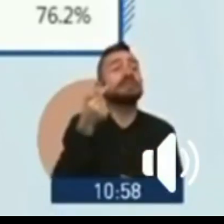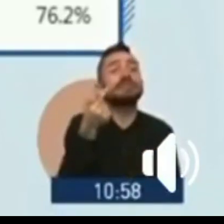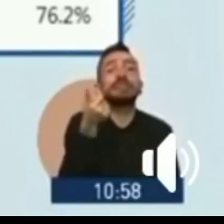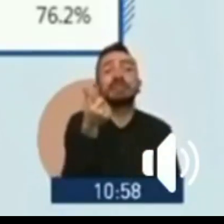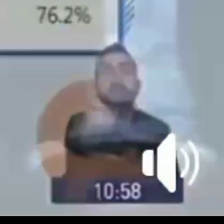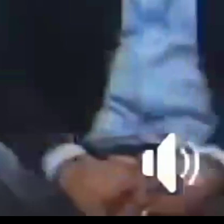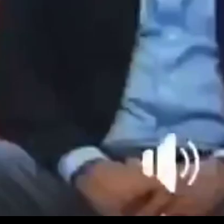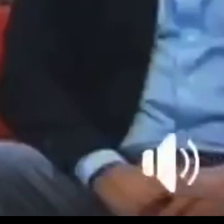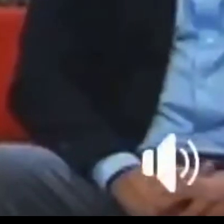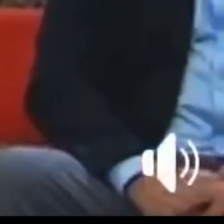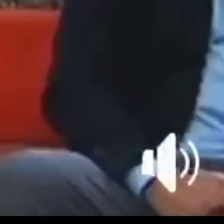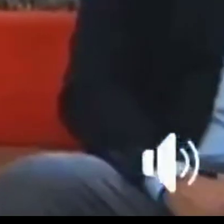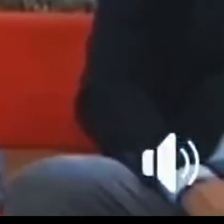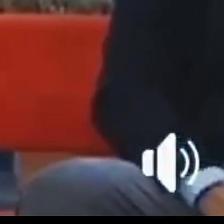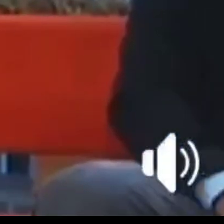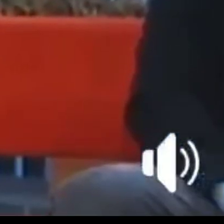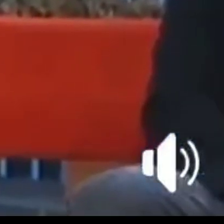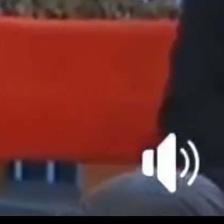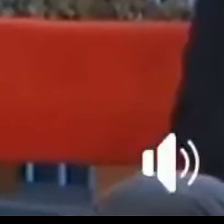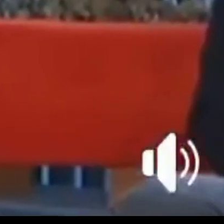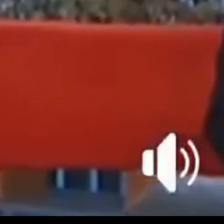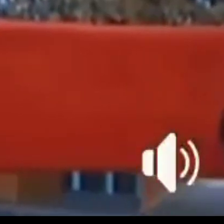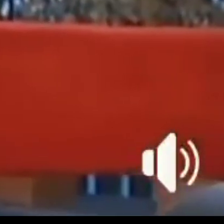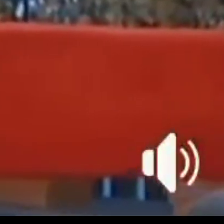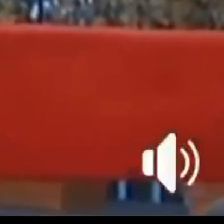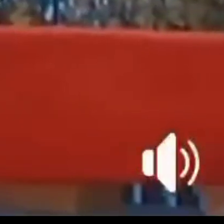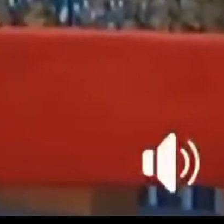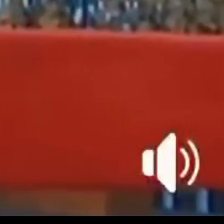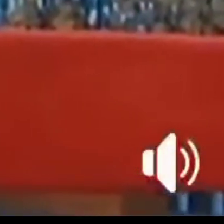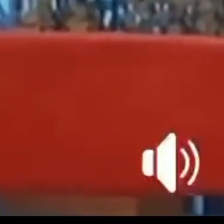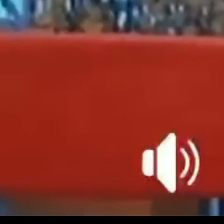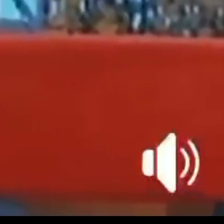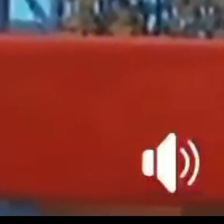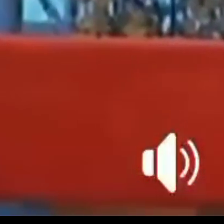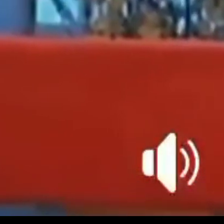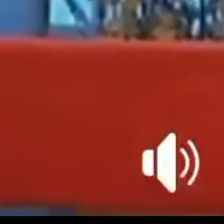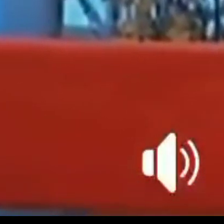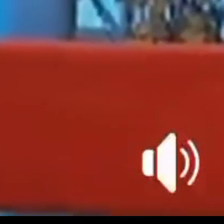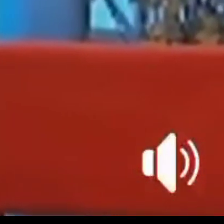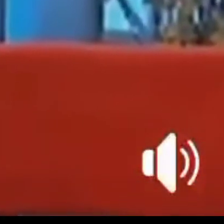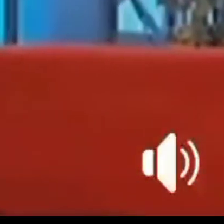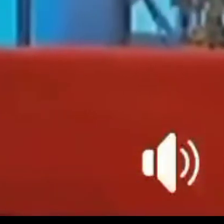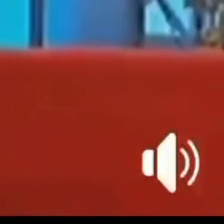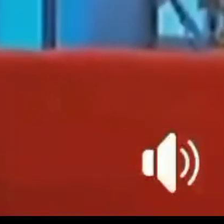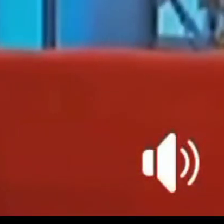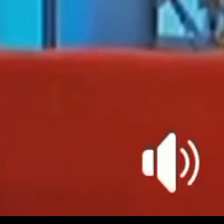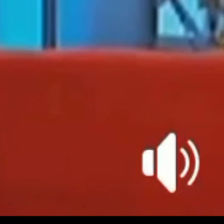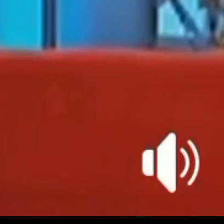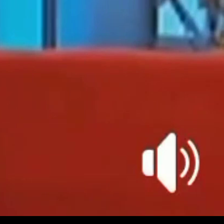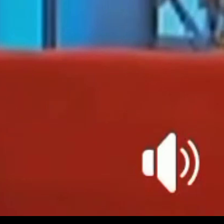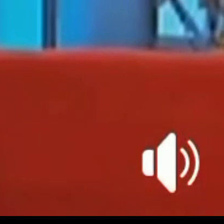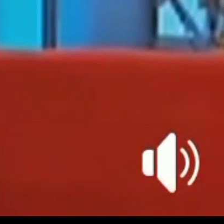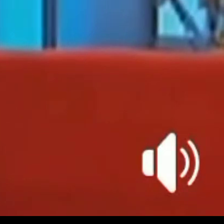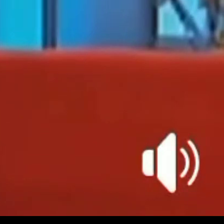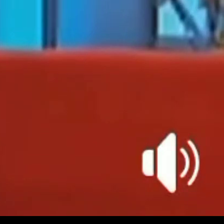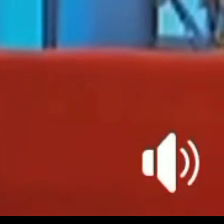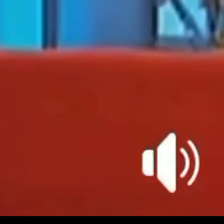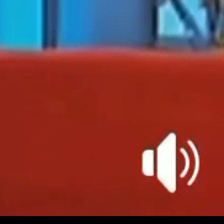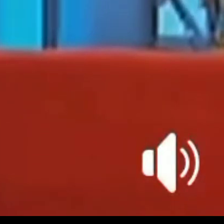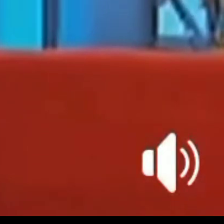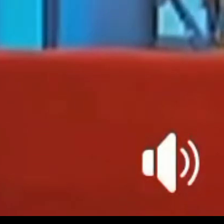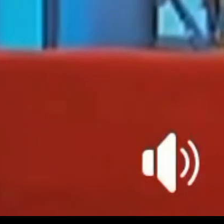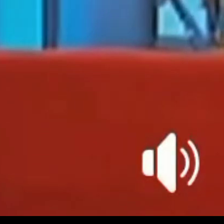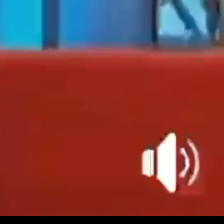econômica e política do país. Não para 76,2%, sim para 23,8%.